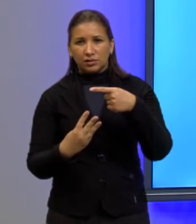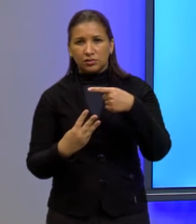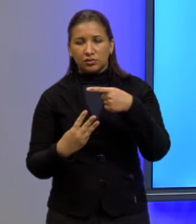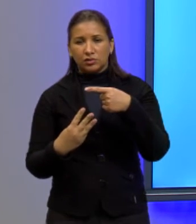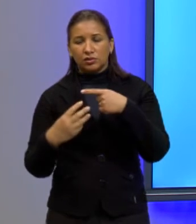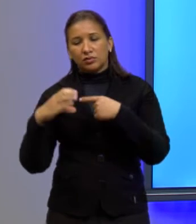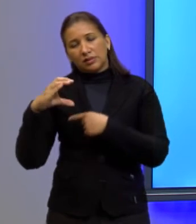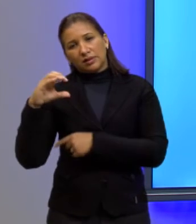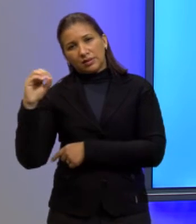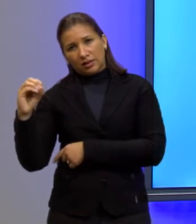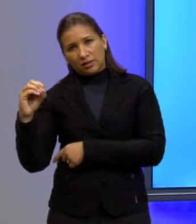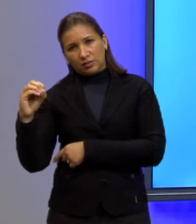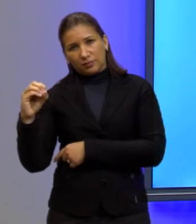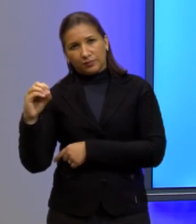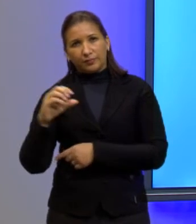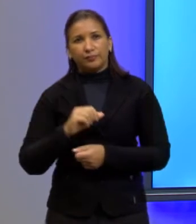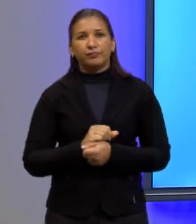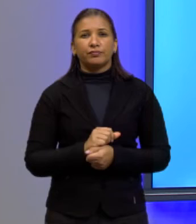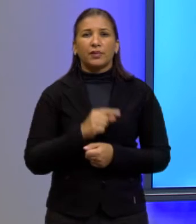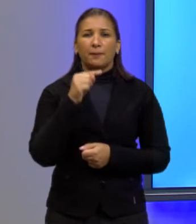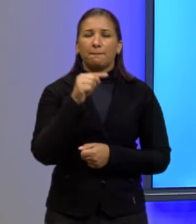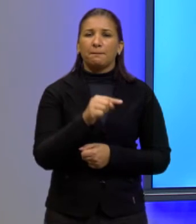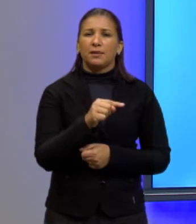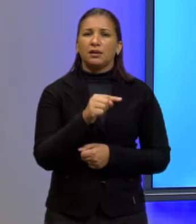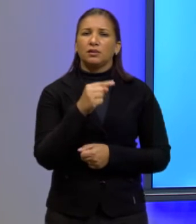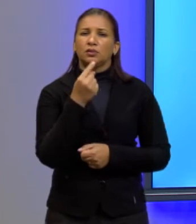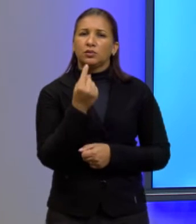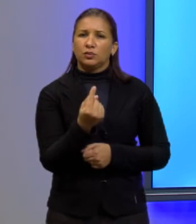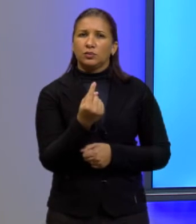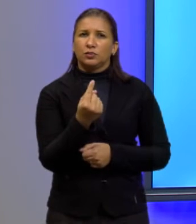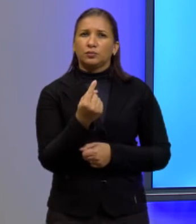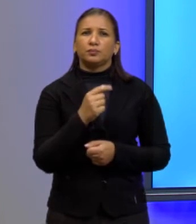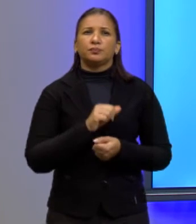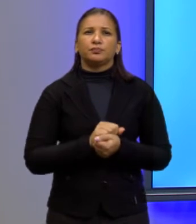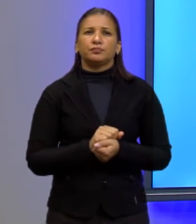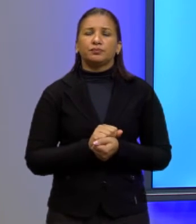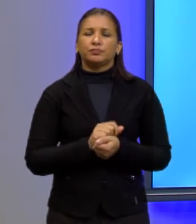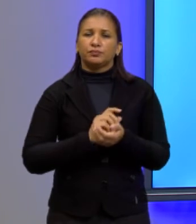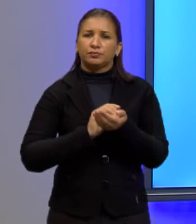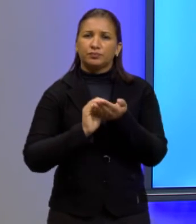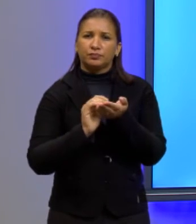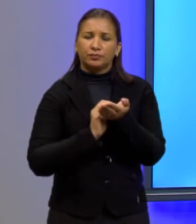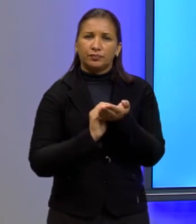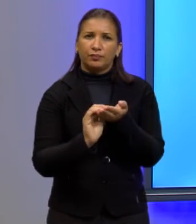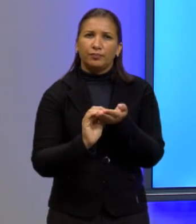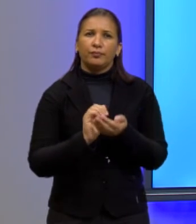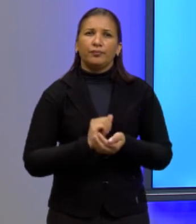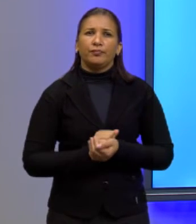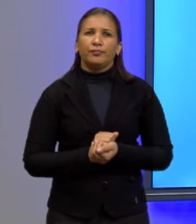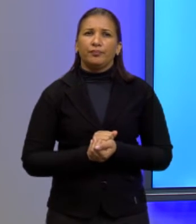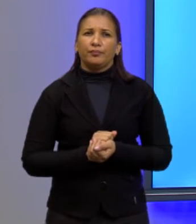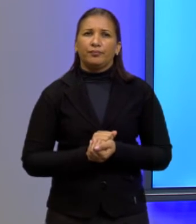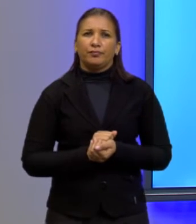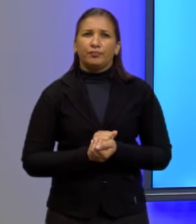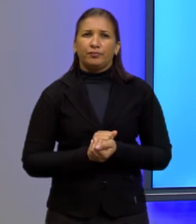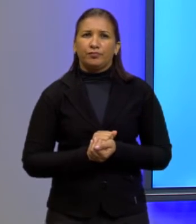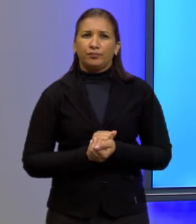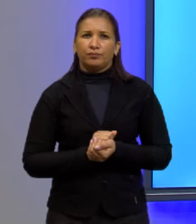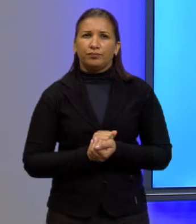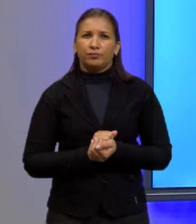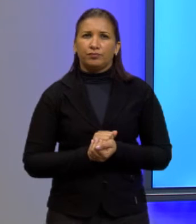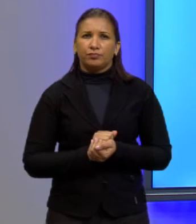então menos 1 do meu coeficiente sobre 225 x ao quadrado mais 2